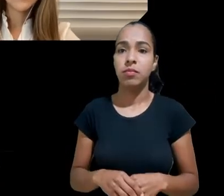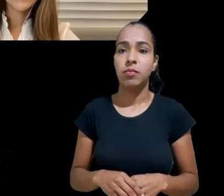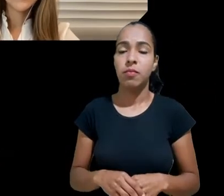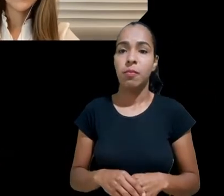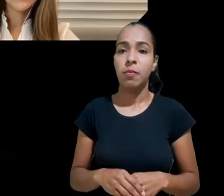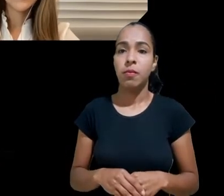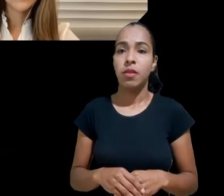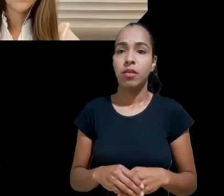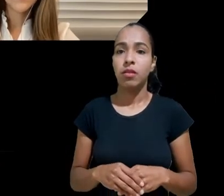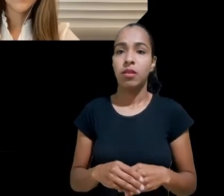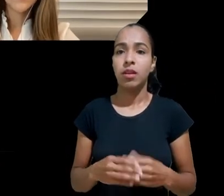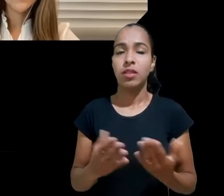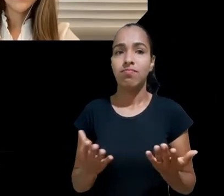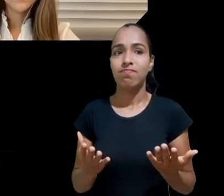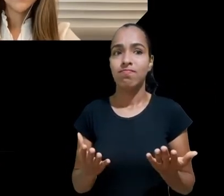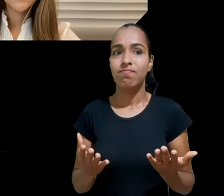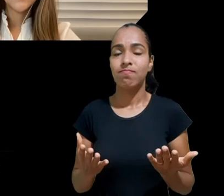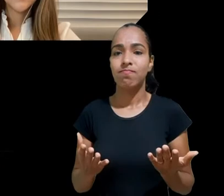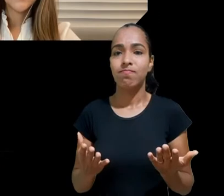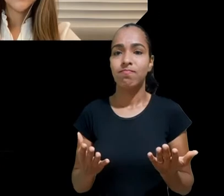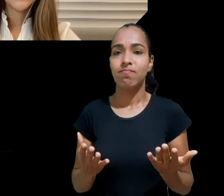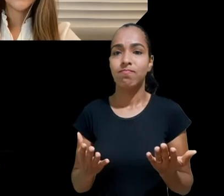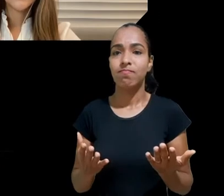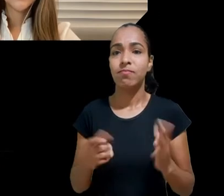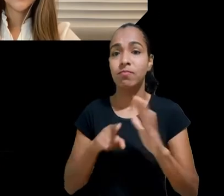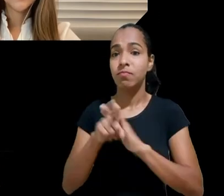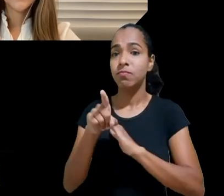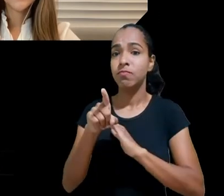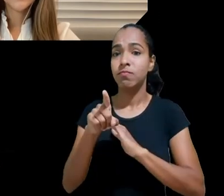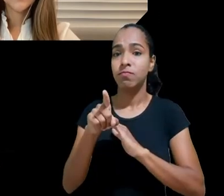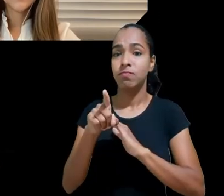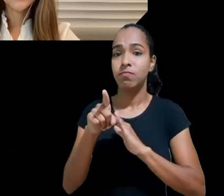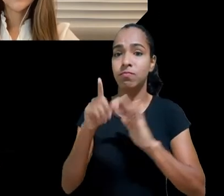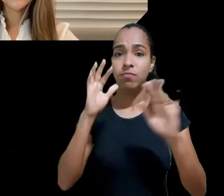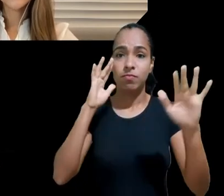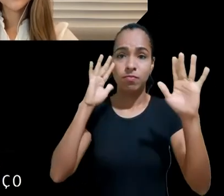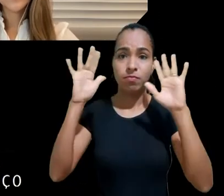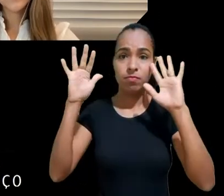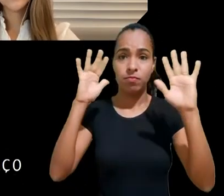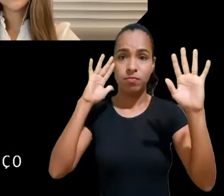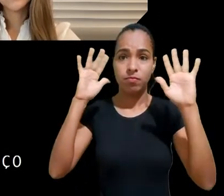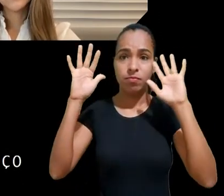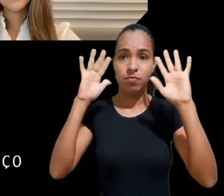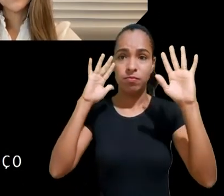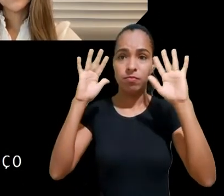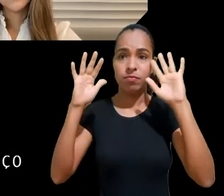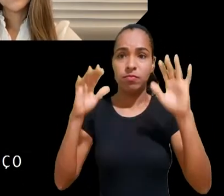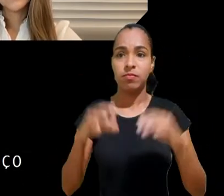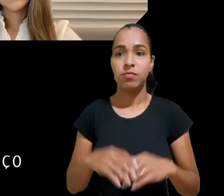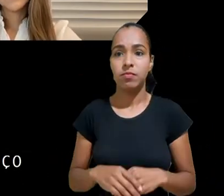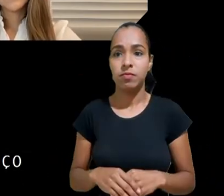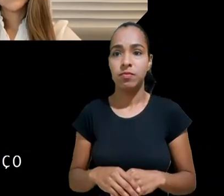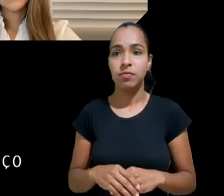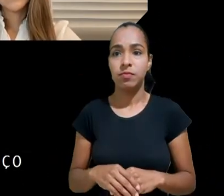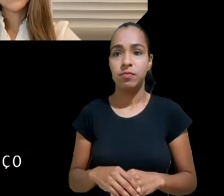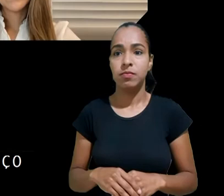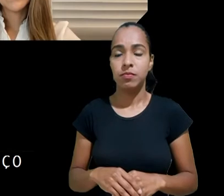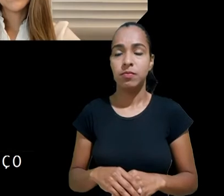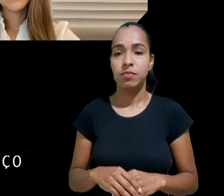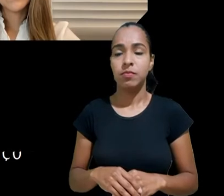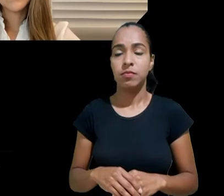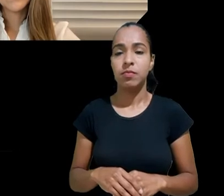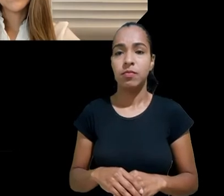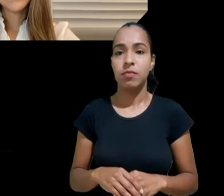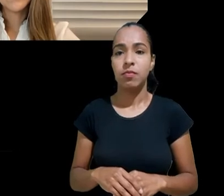primeira pergunta que eu já faço aqui para você em provocação, que é a seguinte, você acredita que as